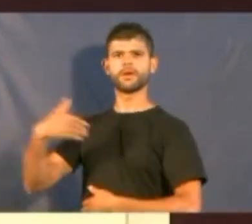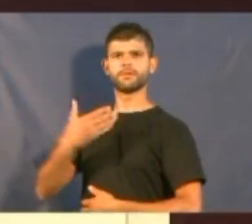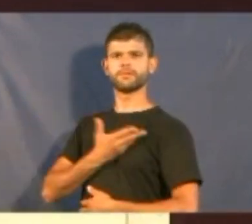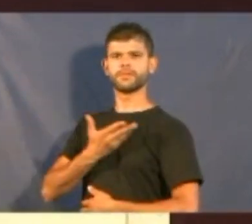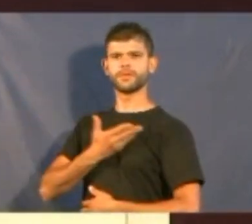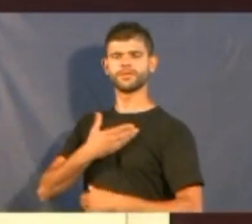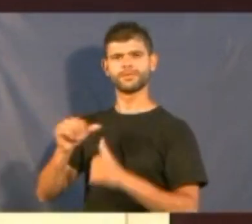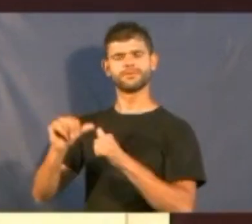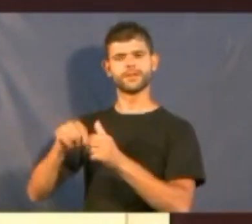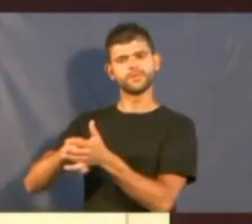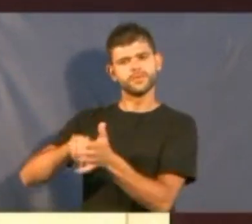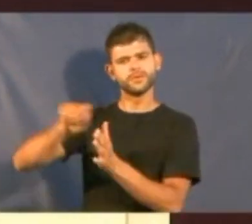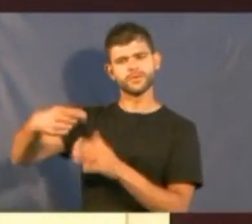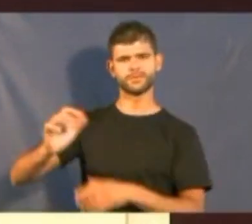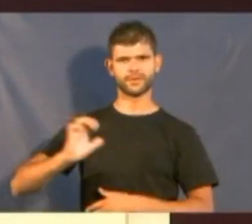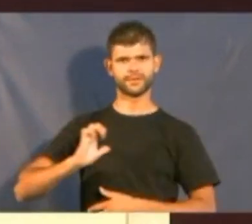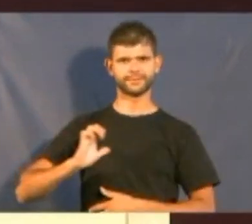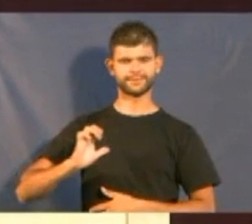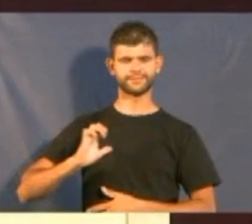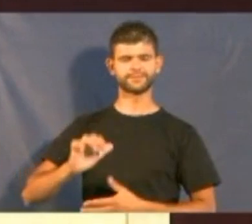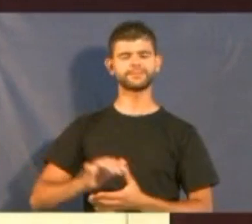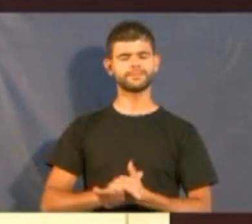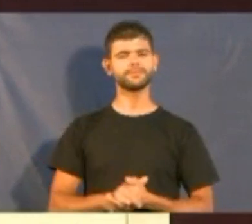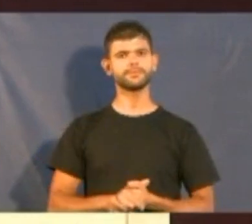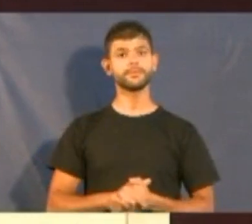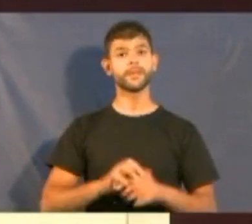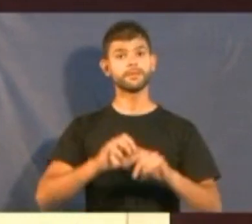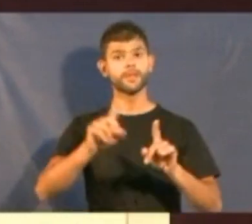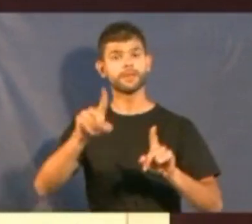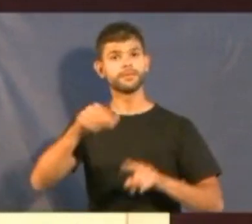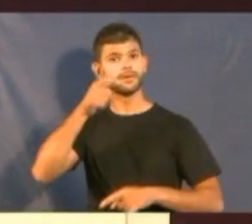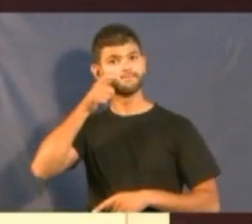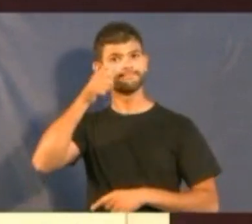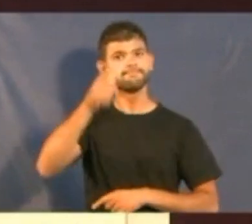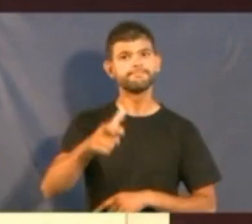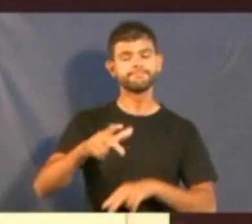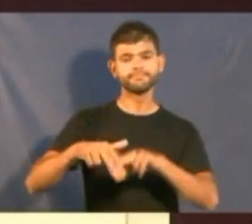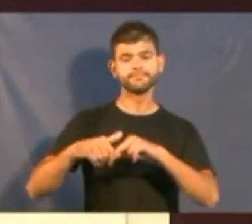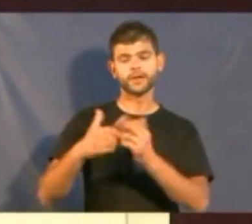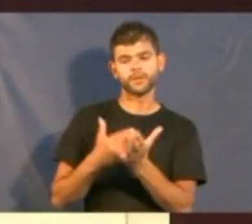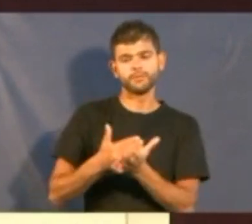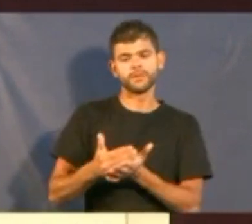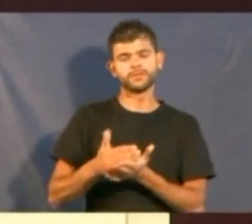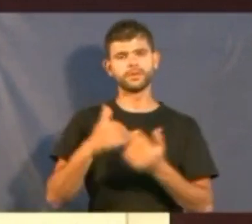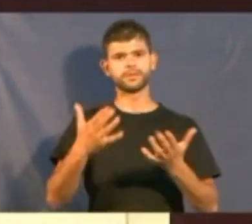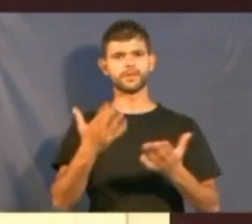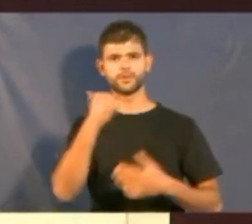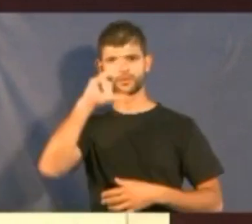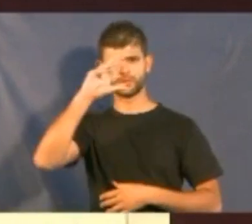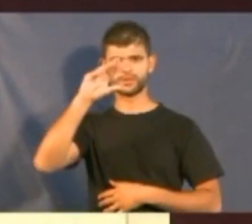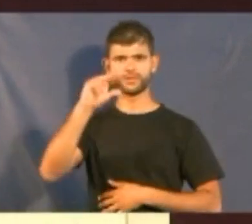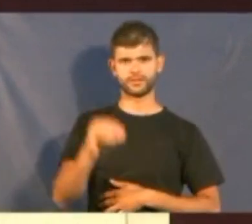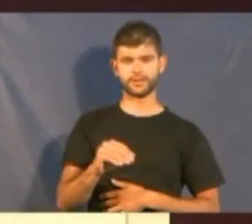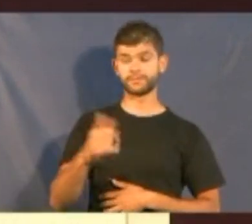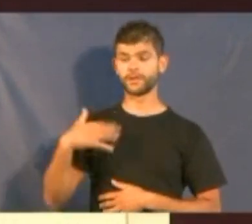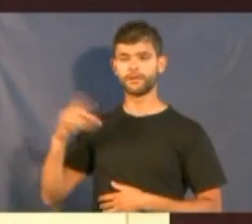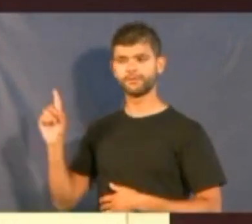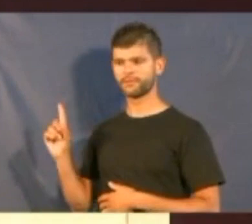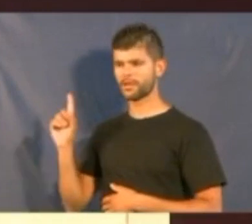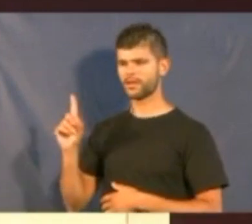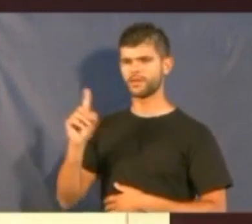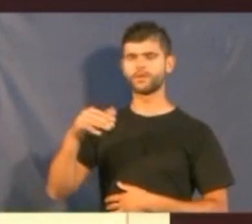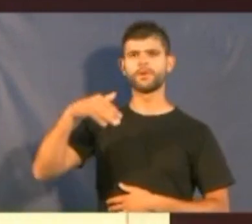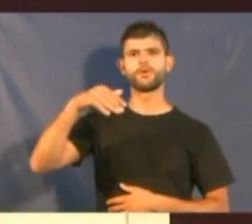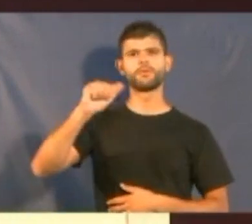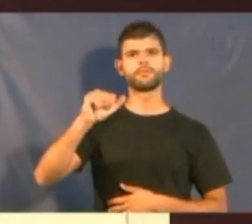ética. Mas, muito bem, foi interessante que começou o tal do jantar. E então veio o maître, veio o